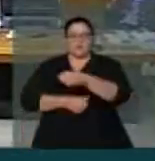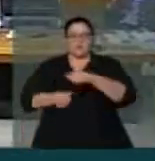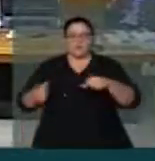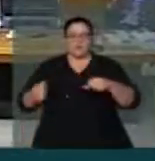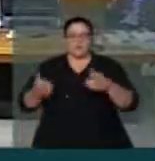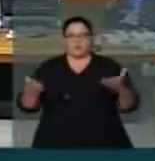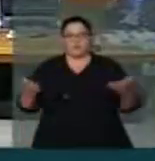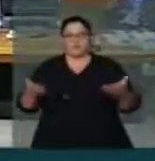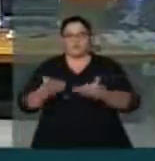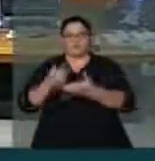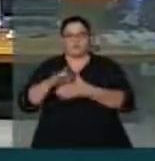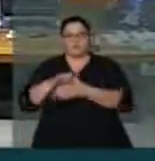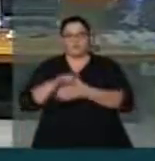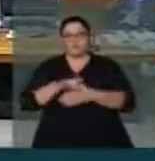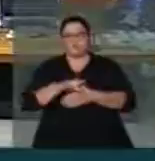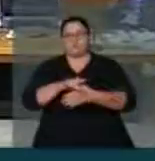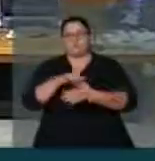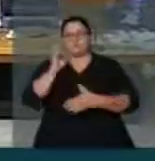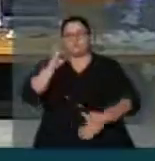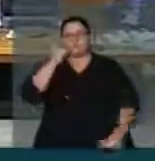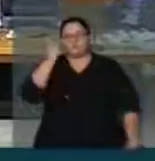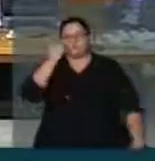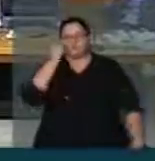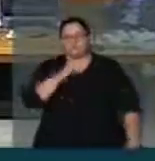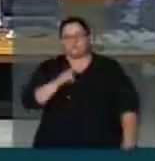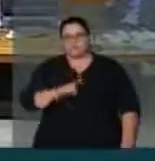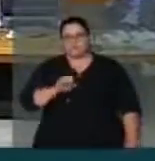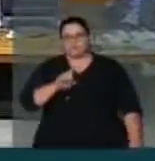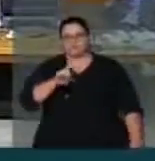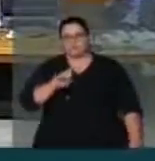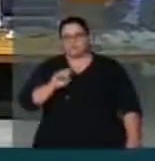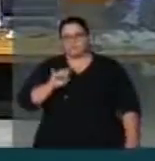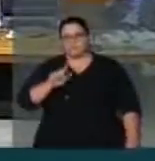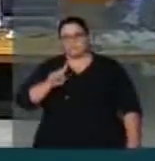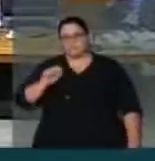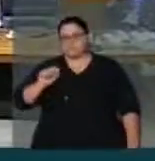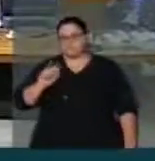pela liderança do Solidariedade, deputado Zé Silva, por três minutos.